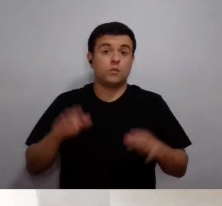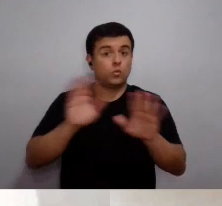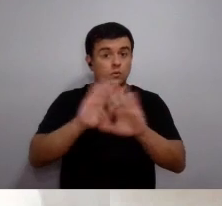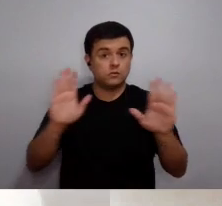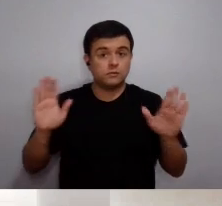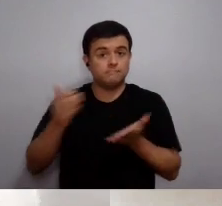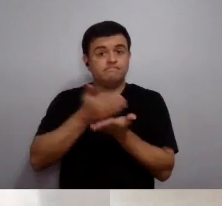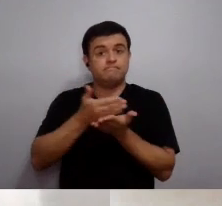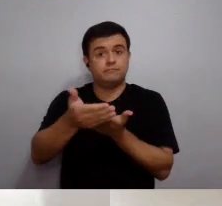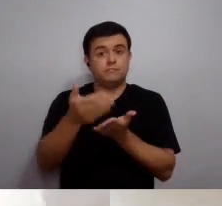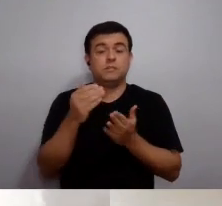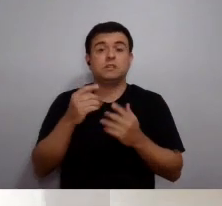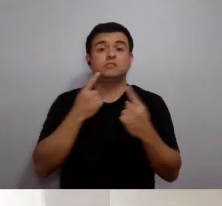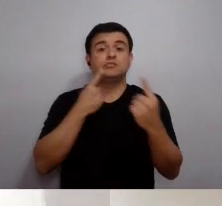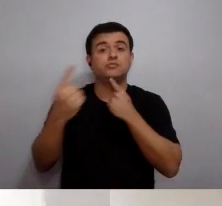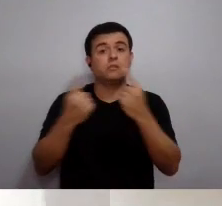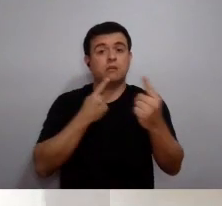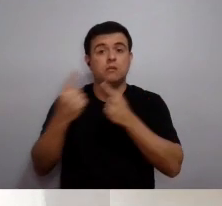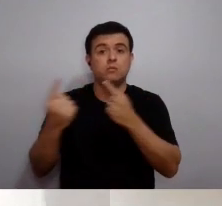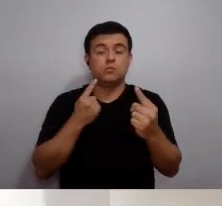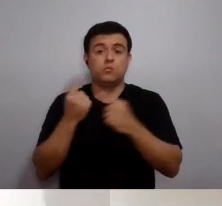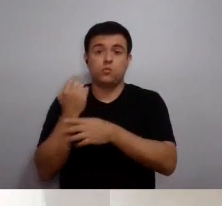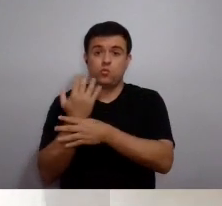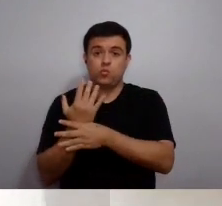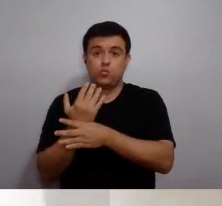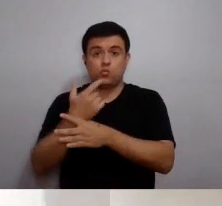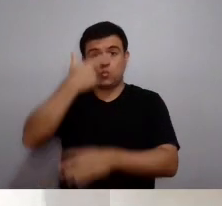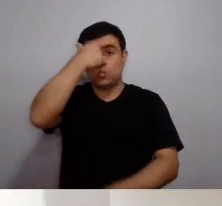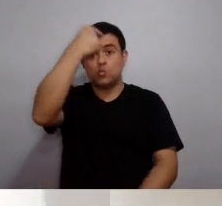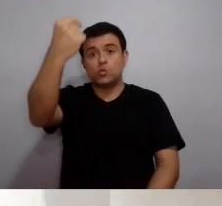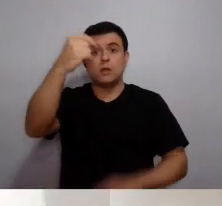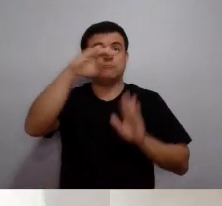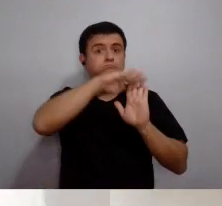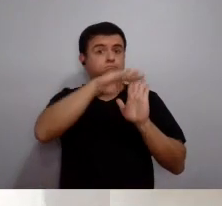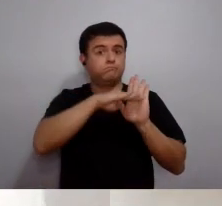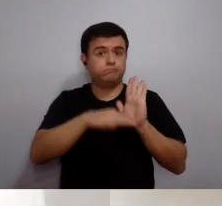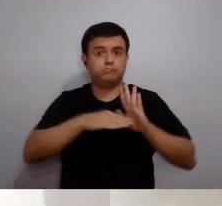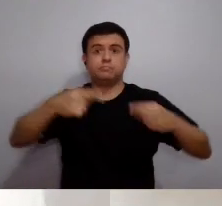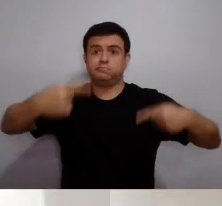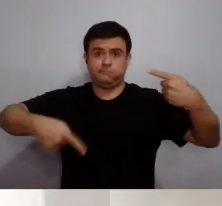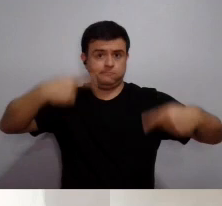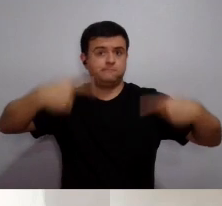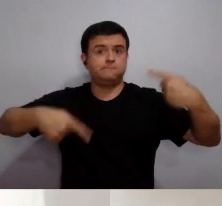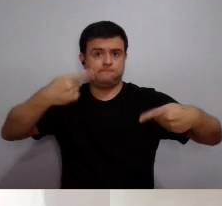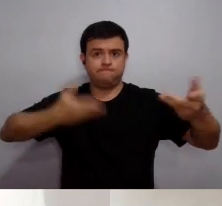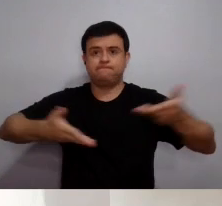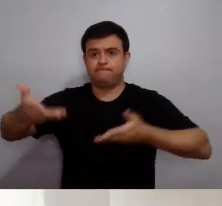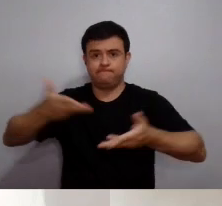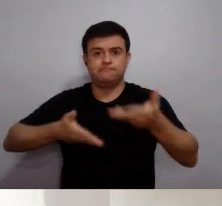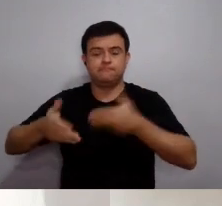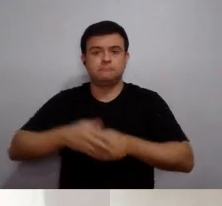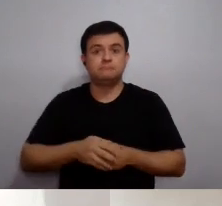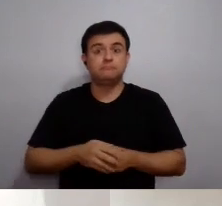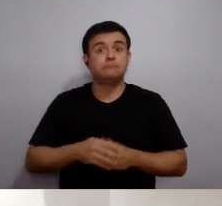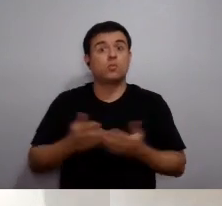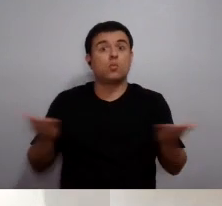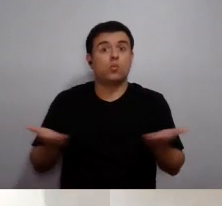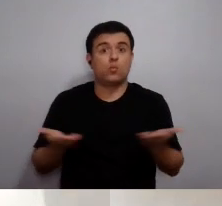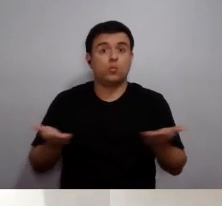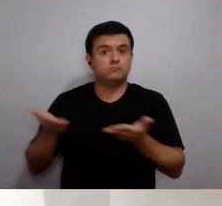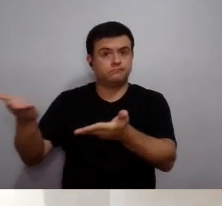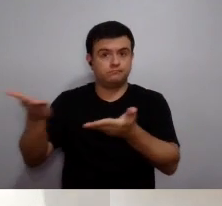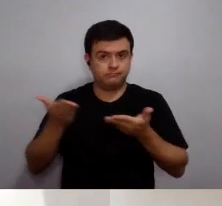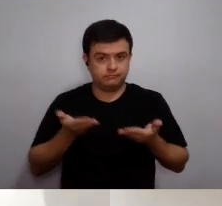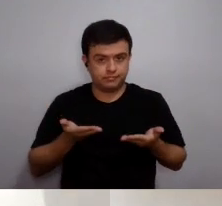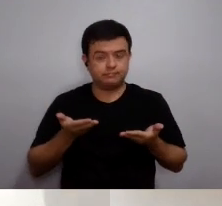Olá, está começando Diálogos URGS, a Universidade em Pauta. Neste programa que